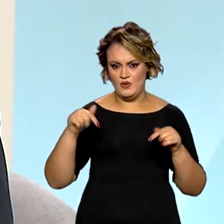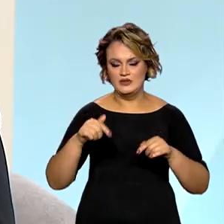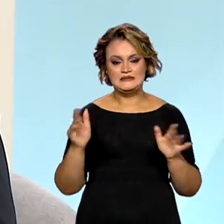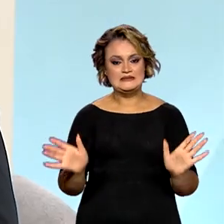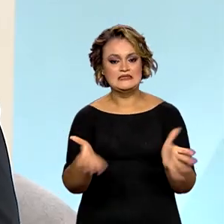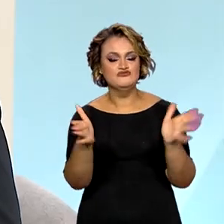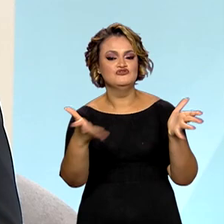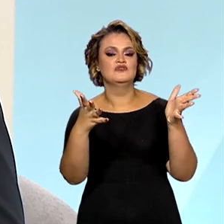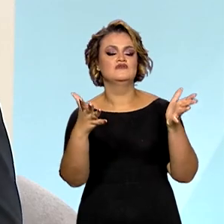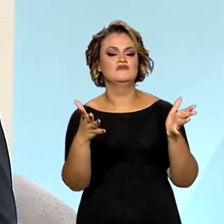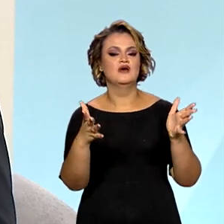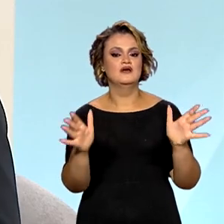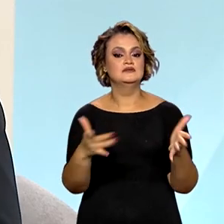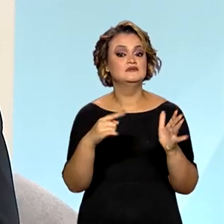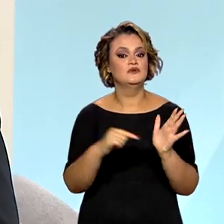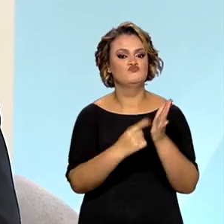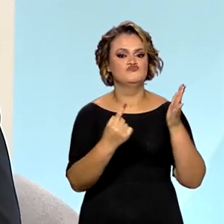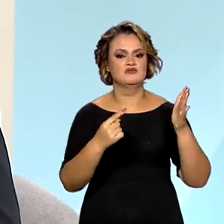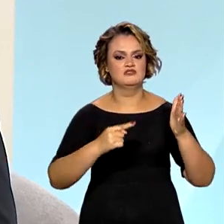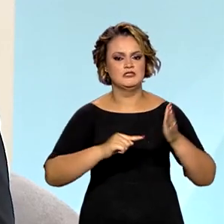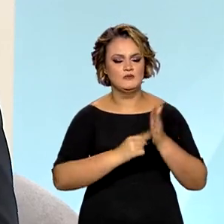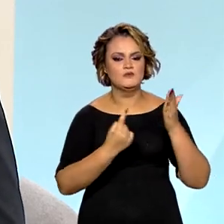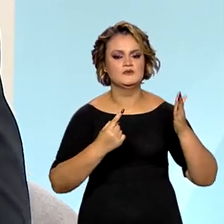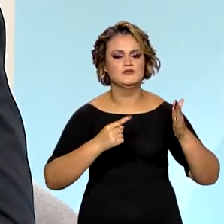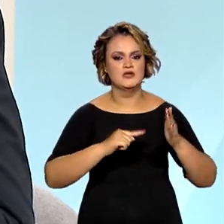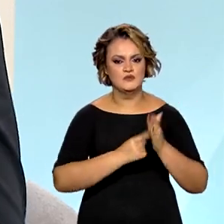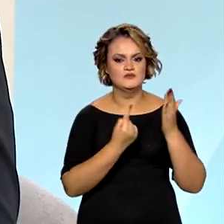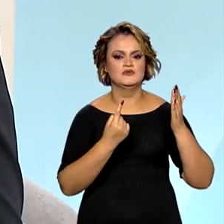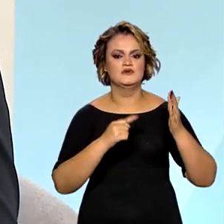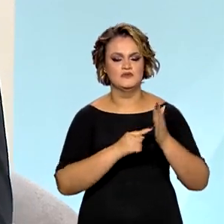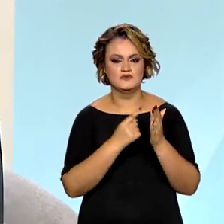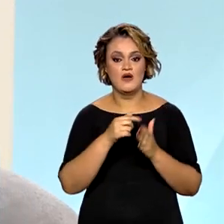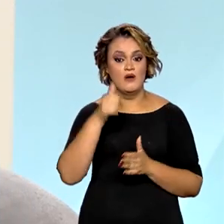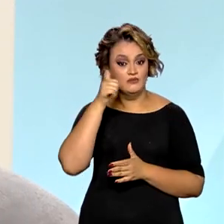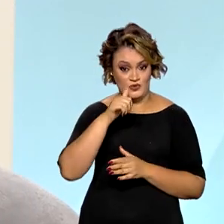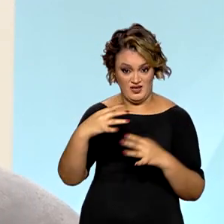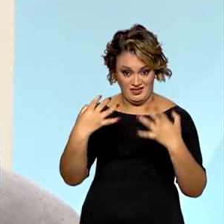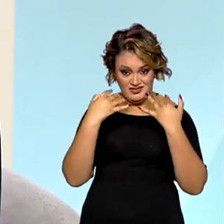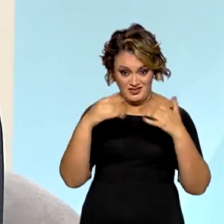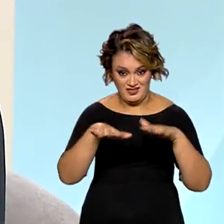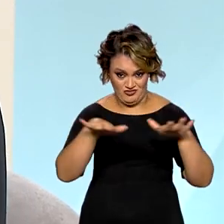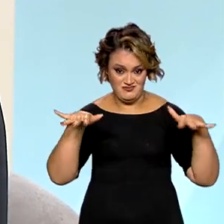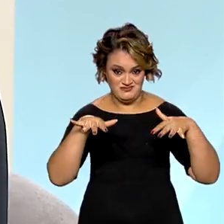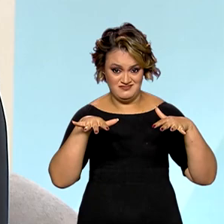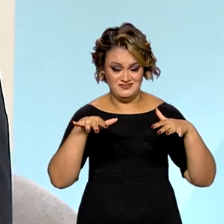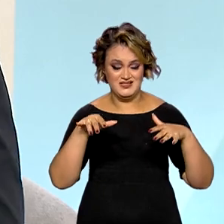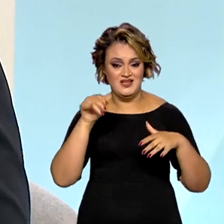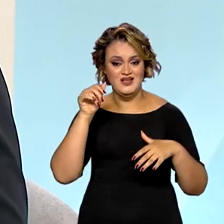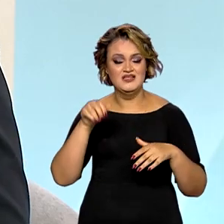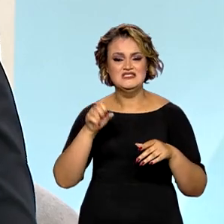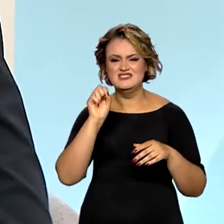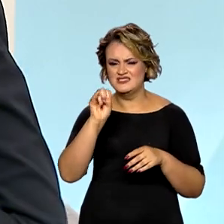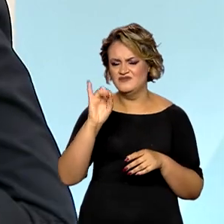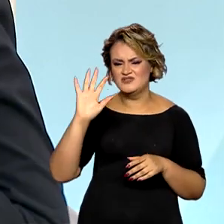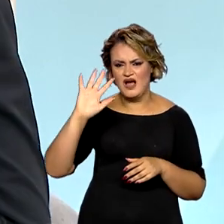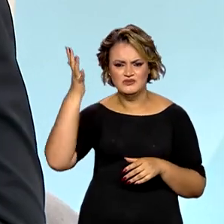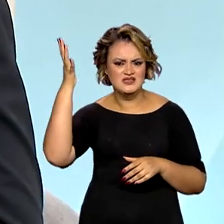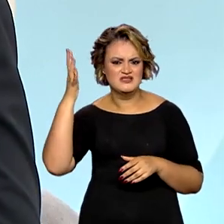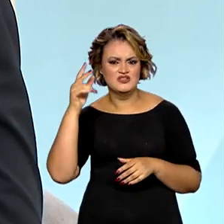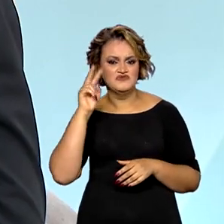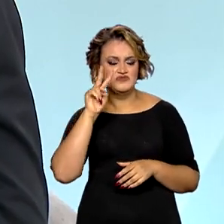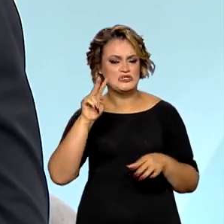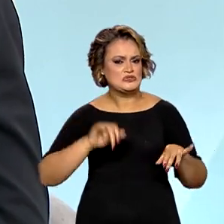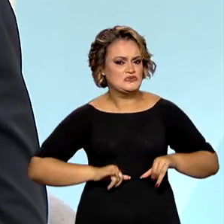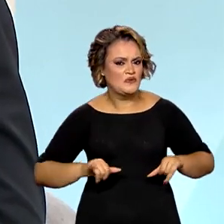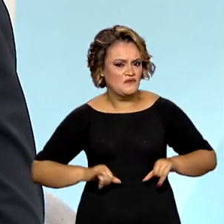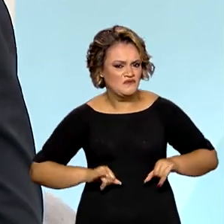incentivado as denúncias, que as mulheres que estão aqui nos escutando no Brasil em pauta, que por acaso, se você já